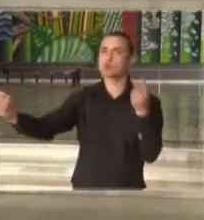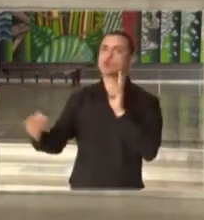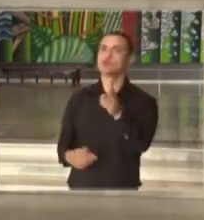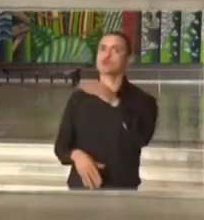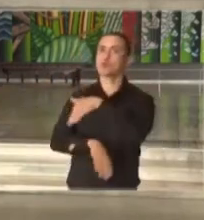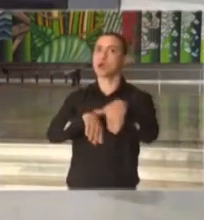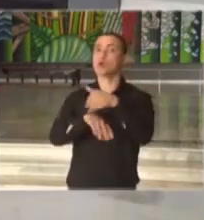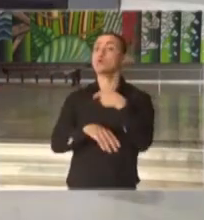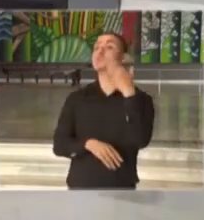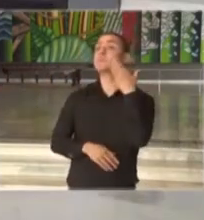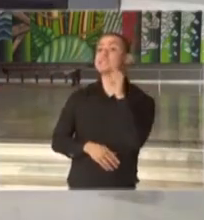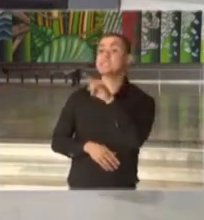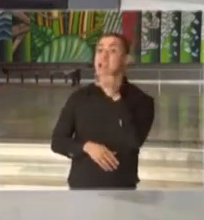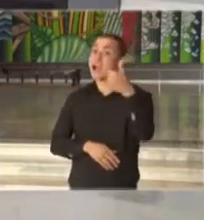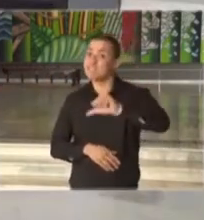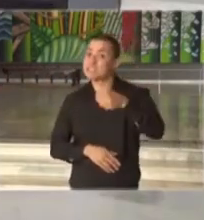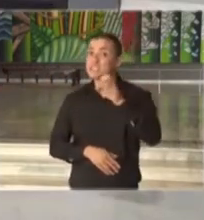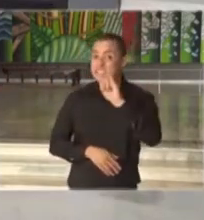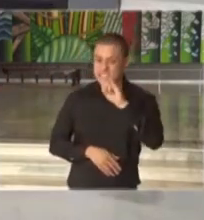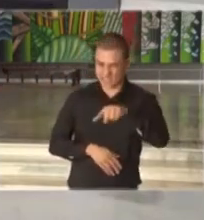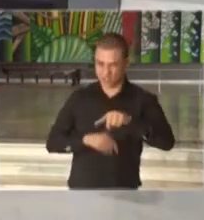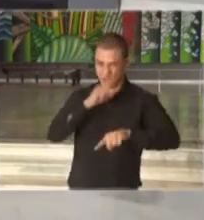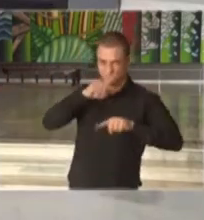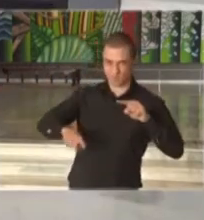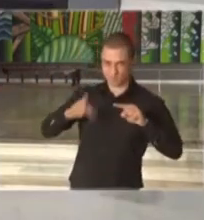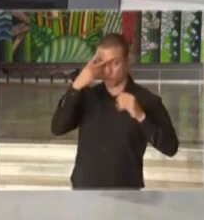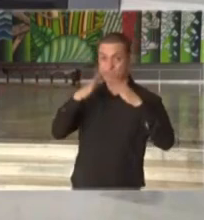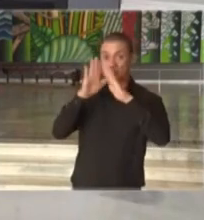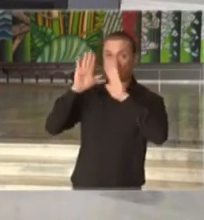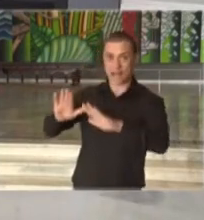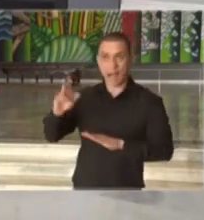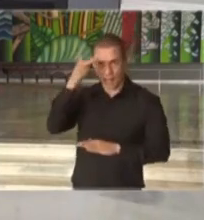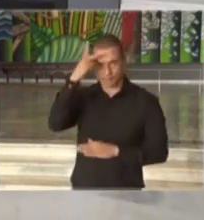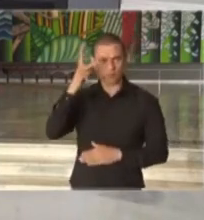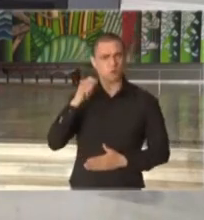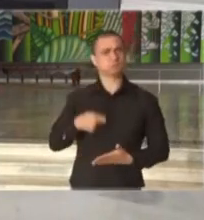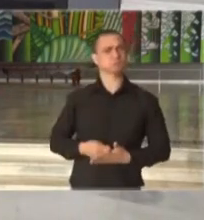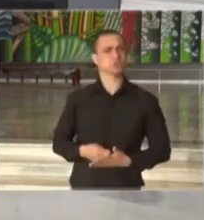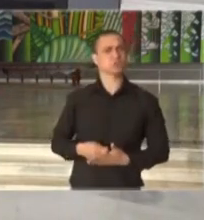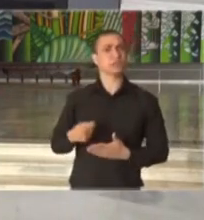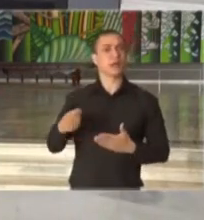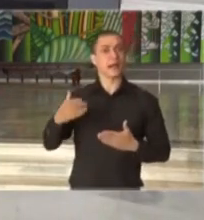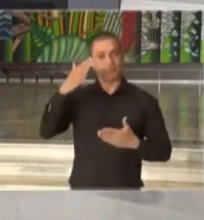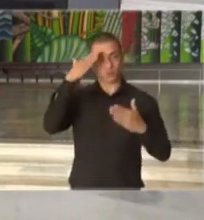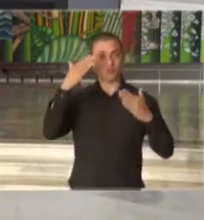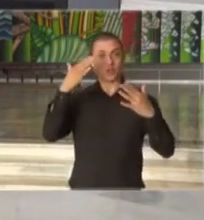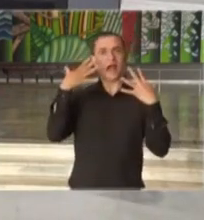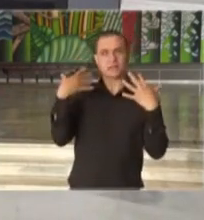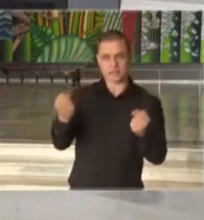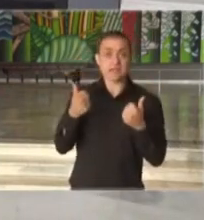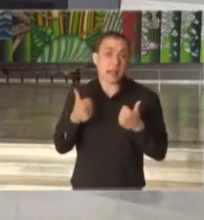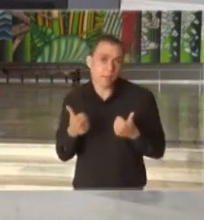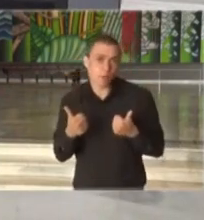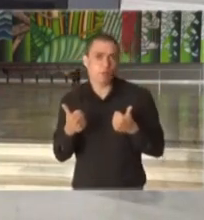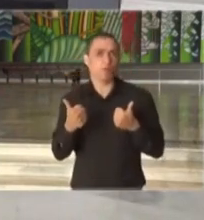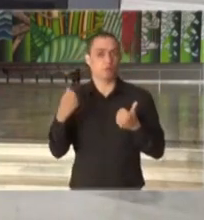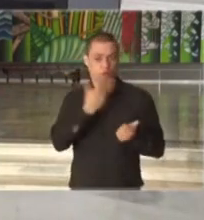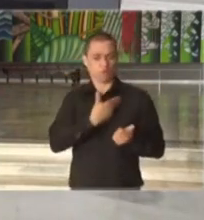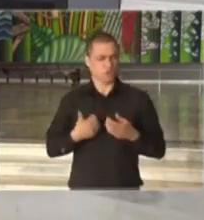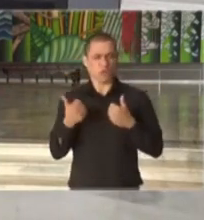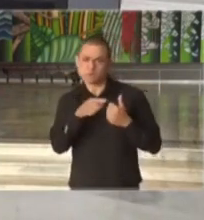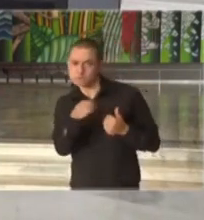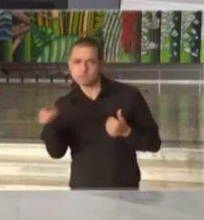avaliação de se essa restrição que as pessoas já estão se impondo, se ela já é satisfatória para o governo,